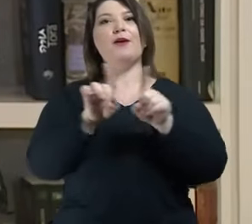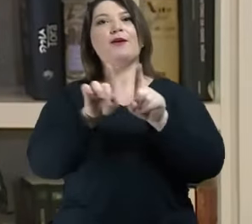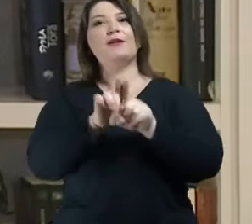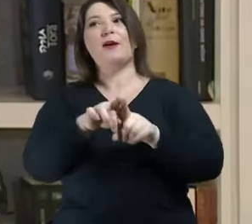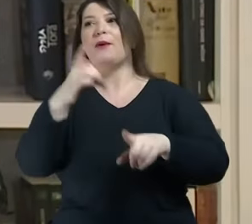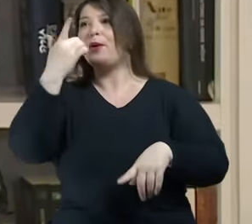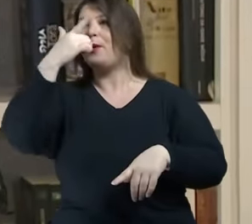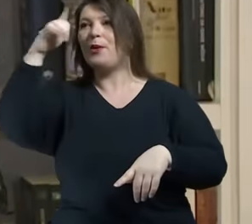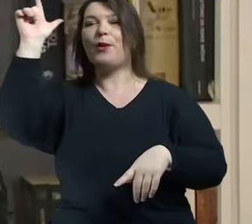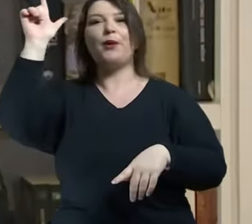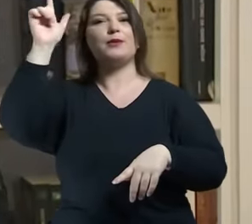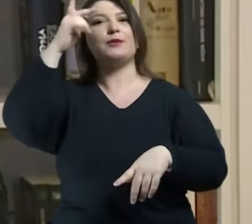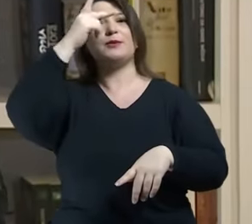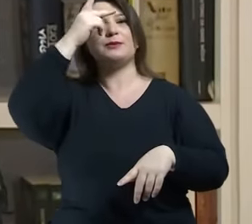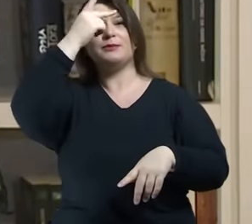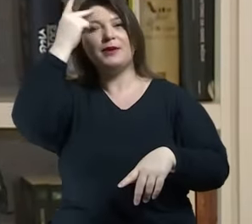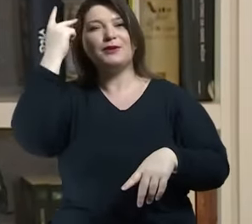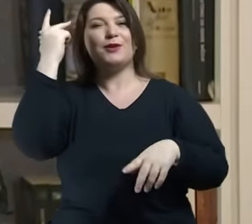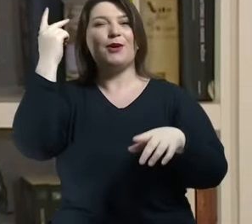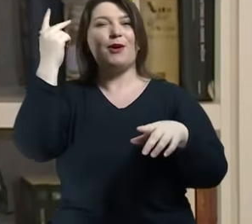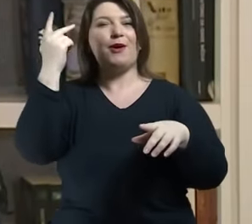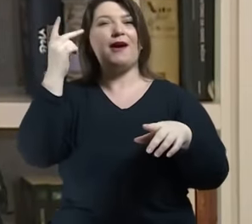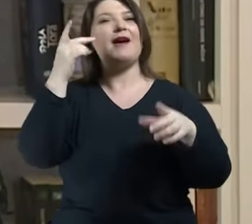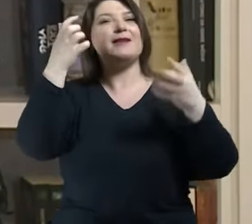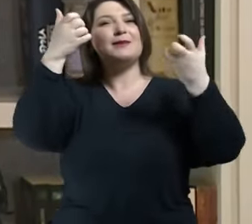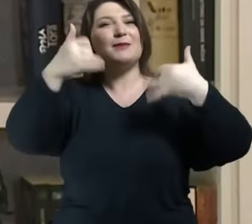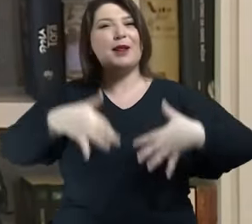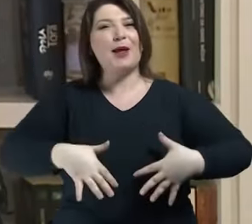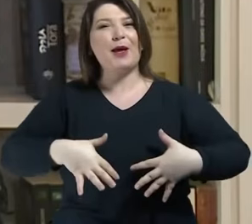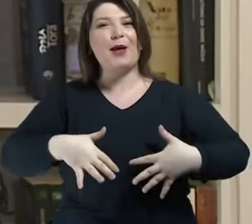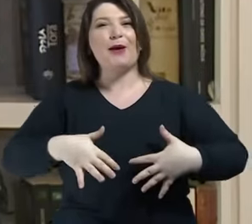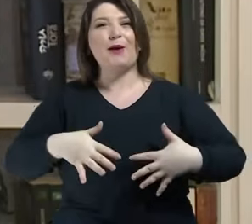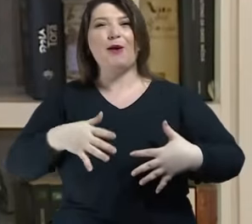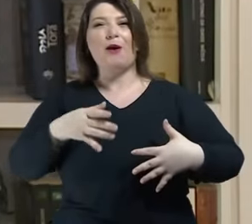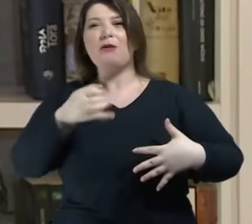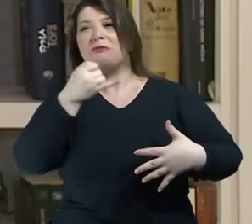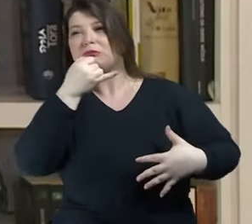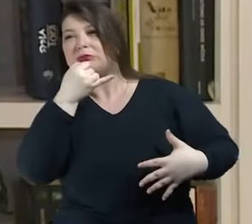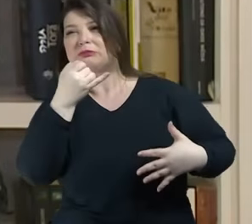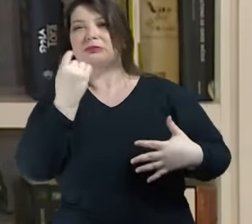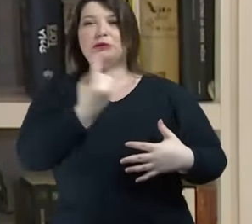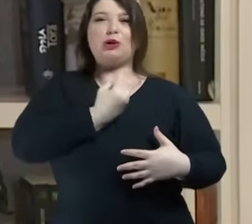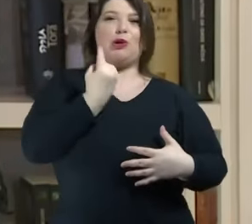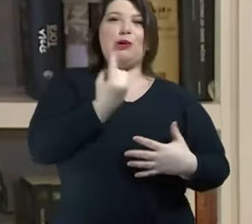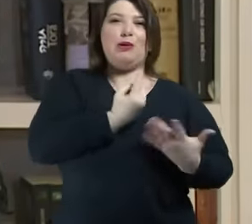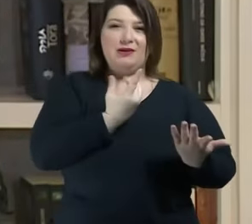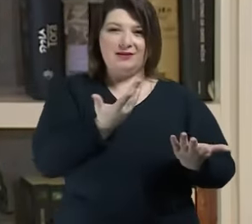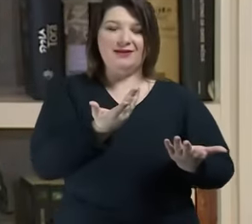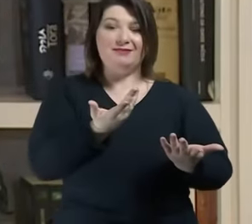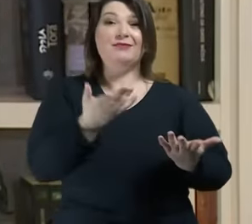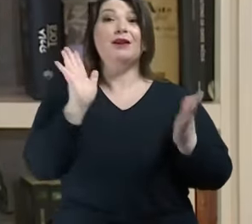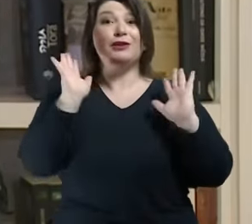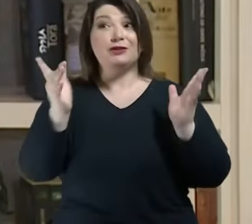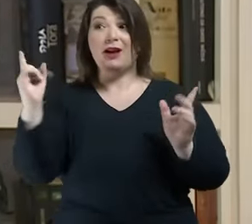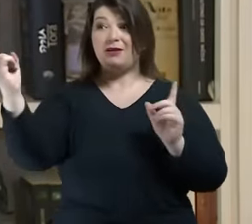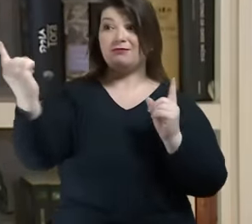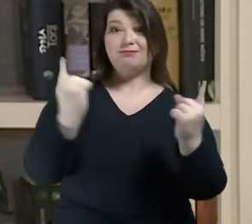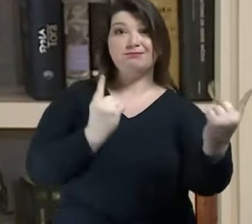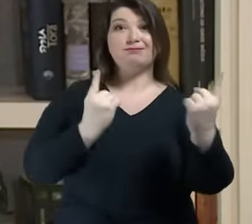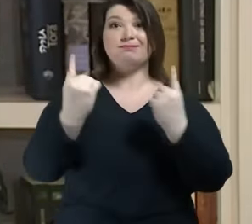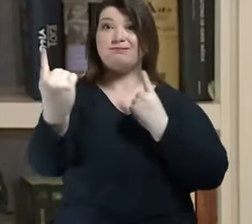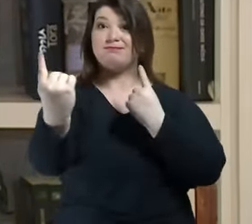Vários especialistas de várias áreas transitaram para fazer uma reflexão sobre esse momento